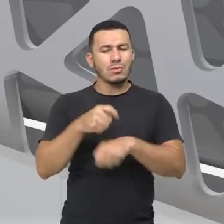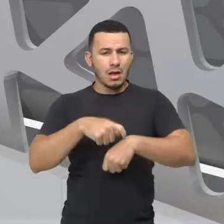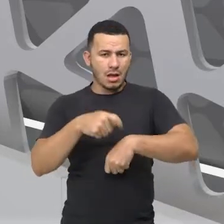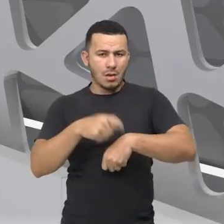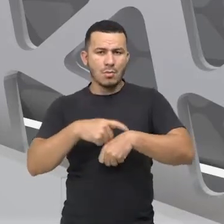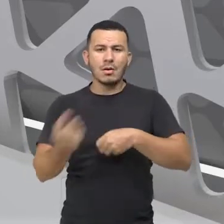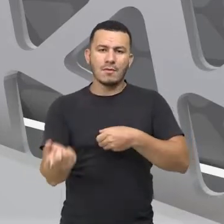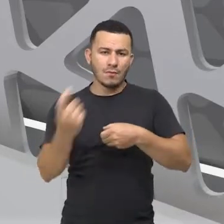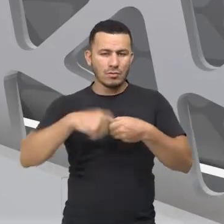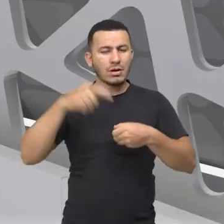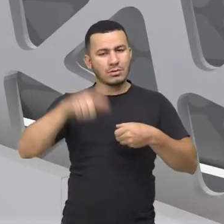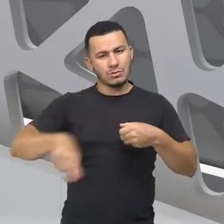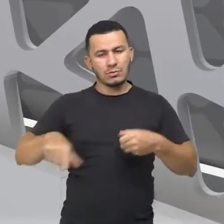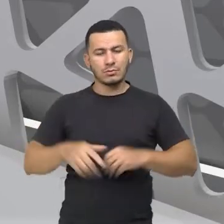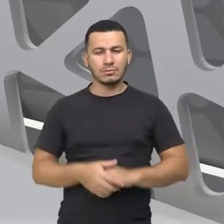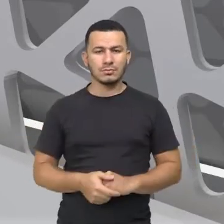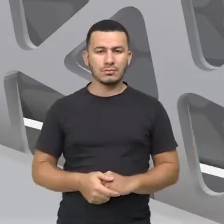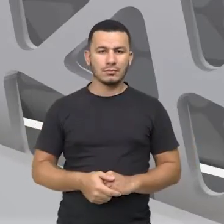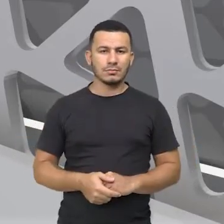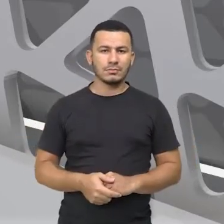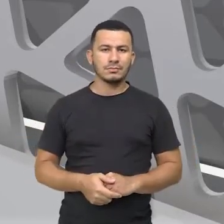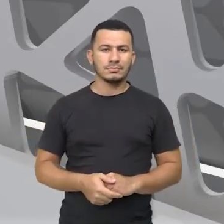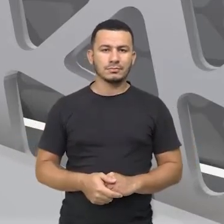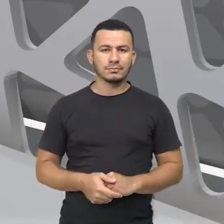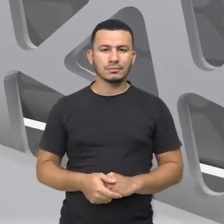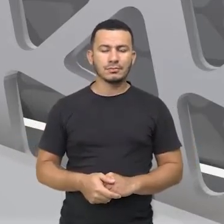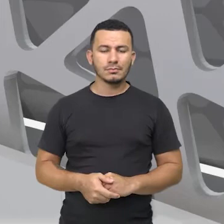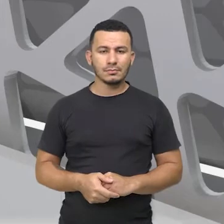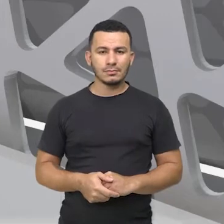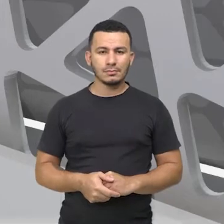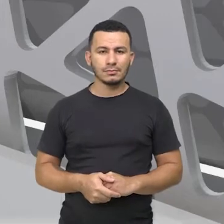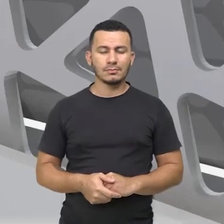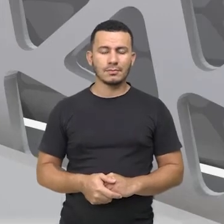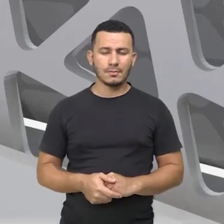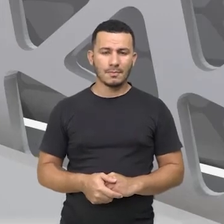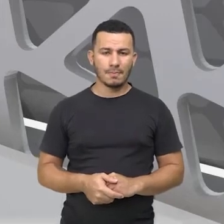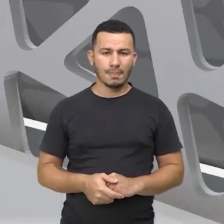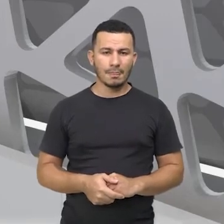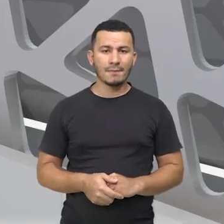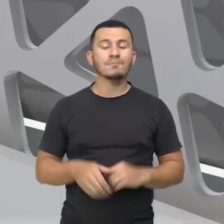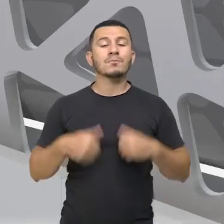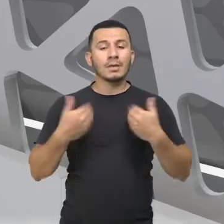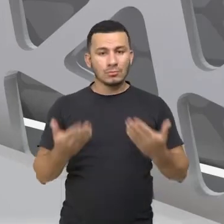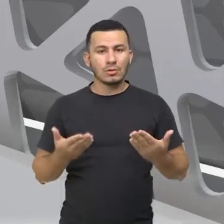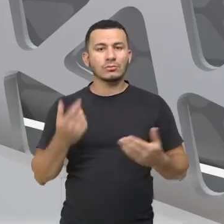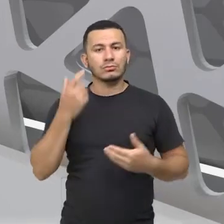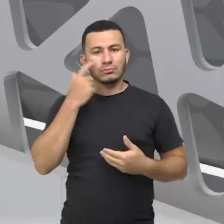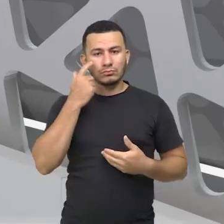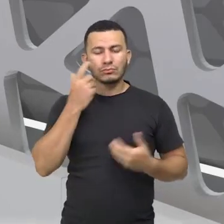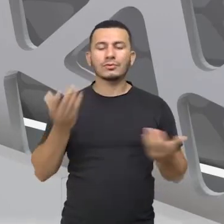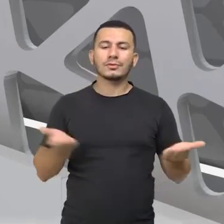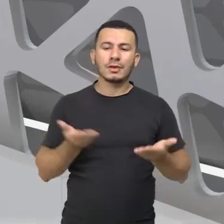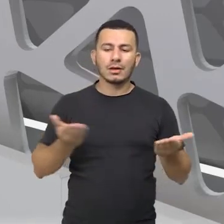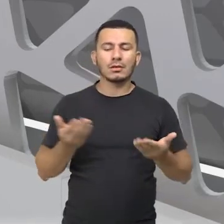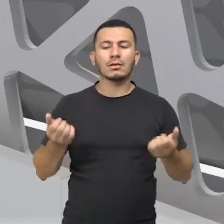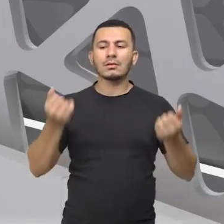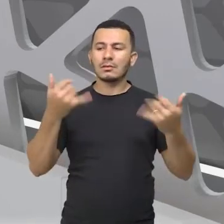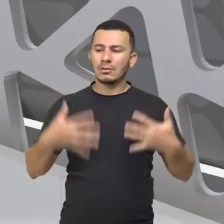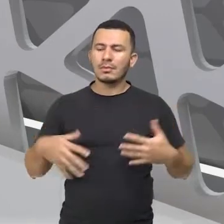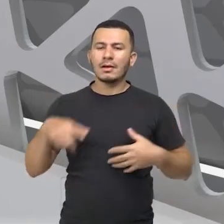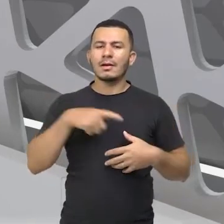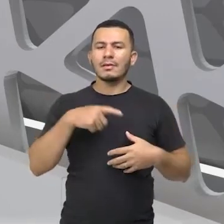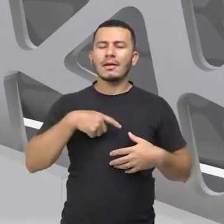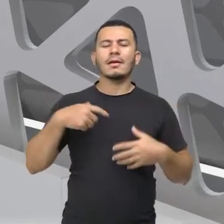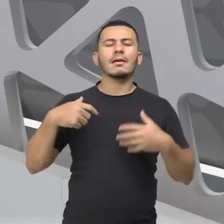para aquele recurso ser colocado de novo na natureza. Certo? Então, tendo isso, a gente vai verificar agora essas